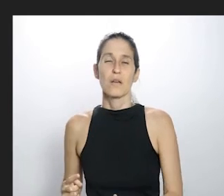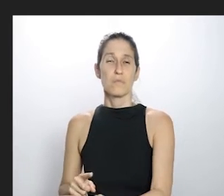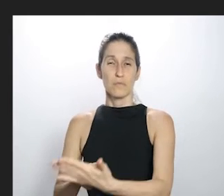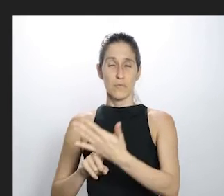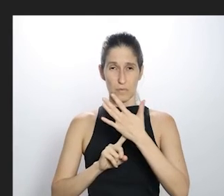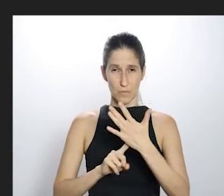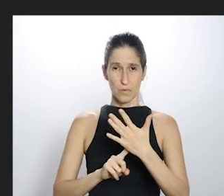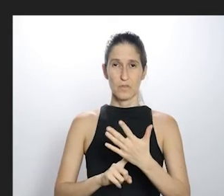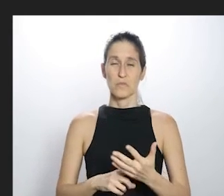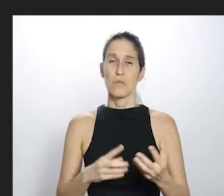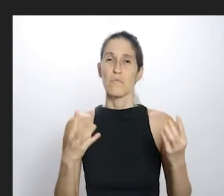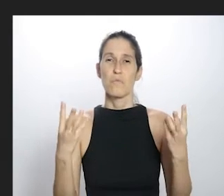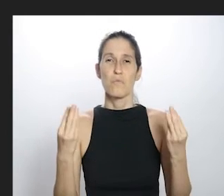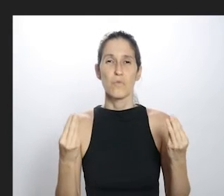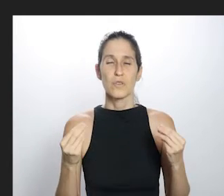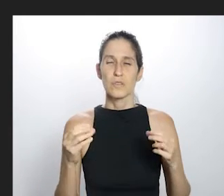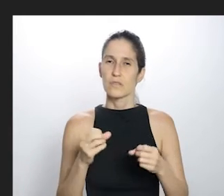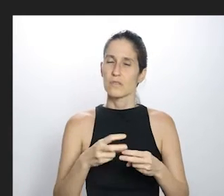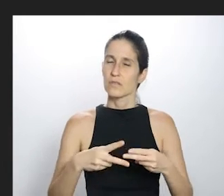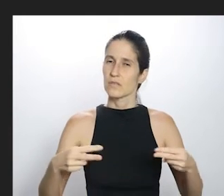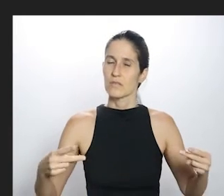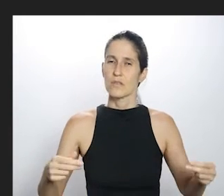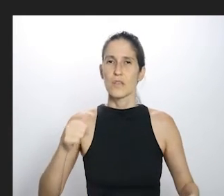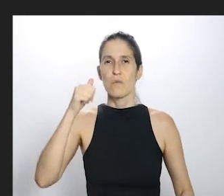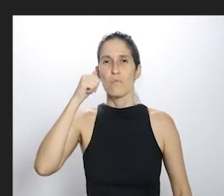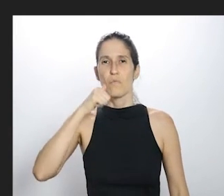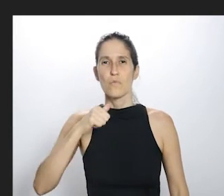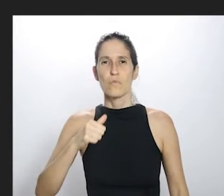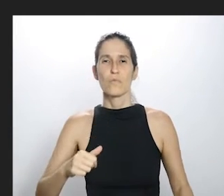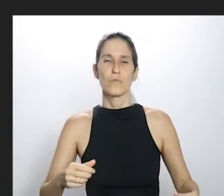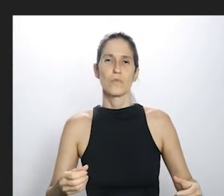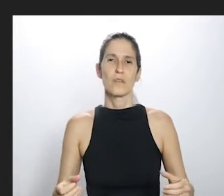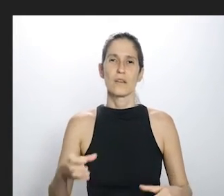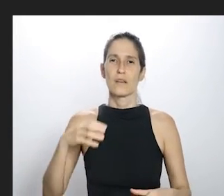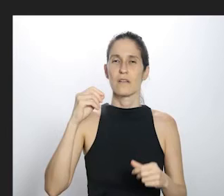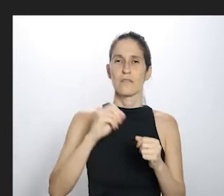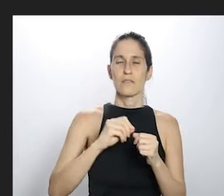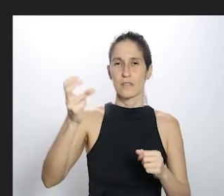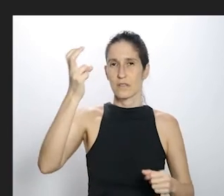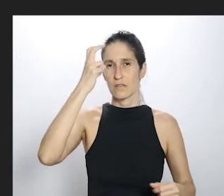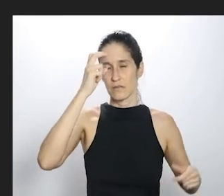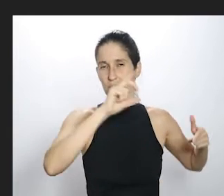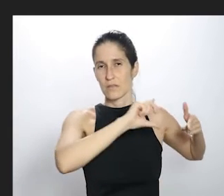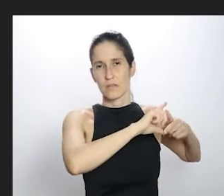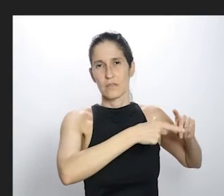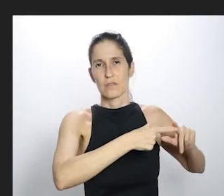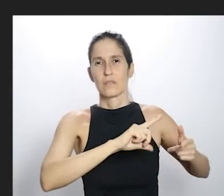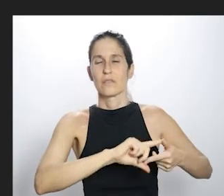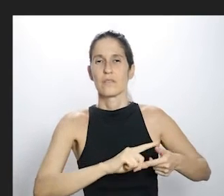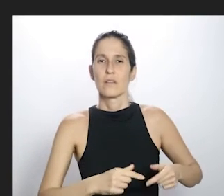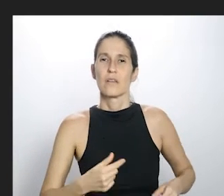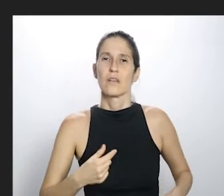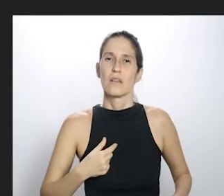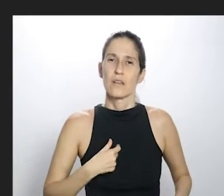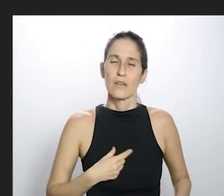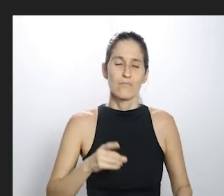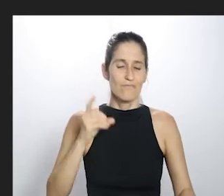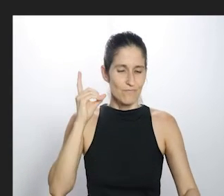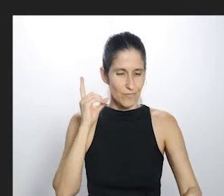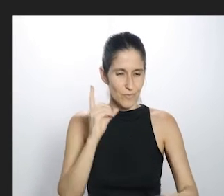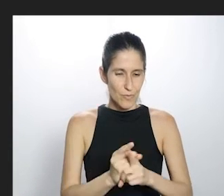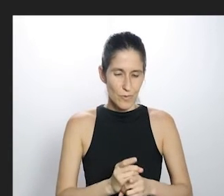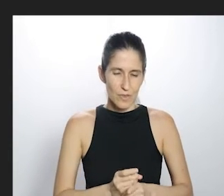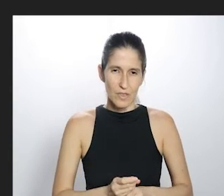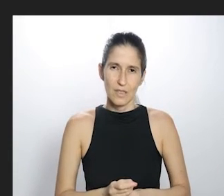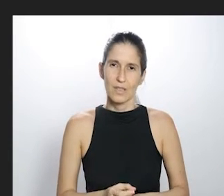mostrou que eu estava buscando, assim, a mulher dentro da tradição, a minha primeira busca era essa, eu fui parar nos cantos de trabalho